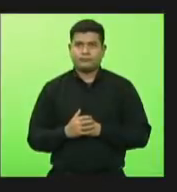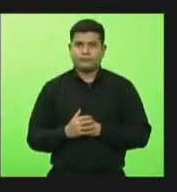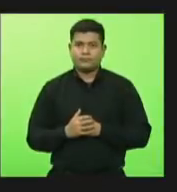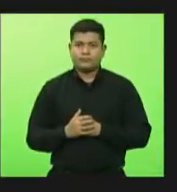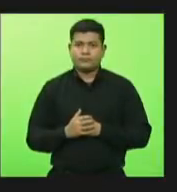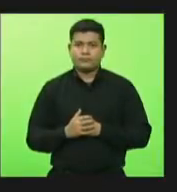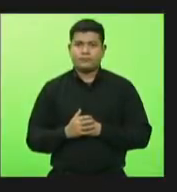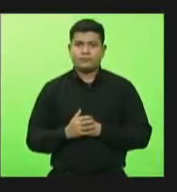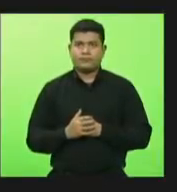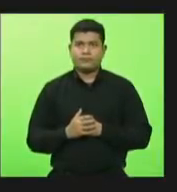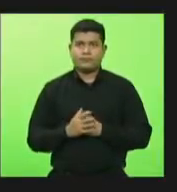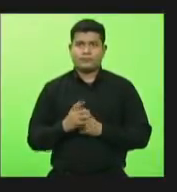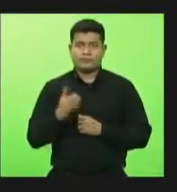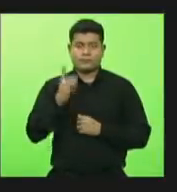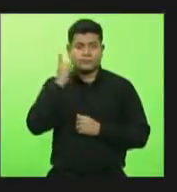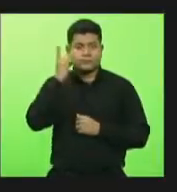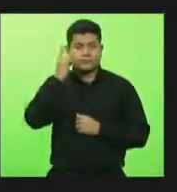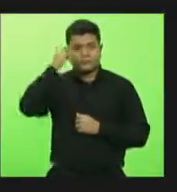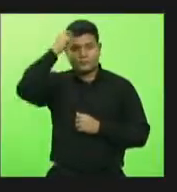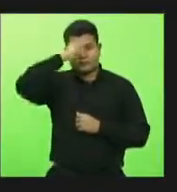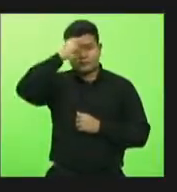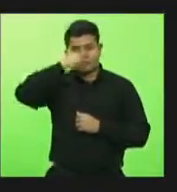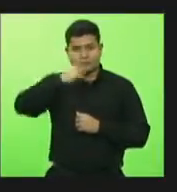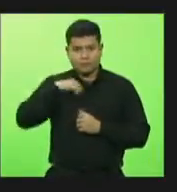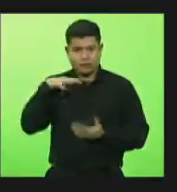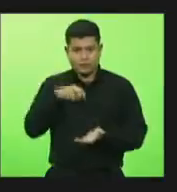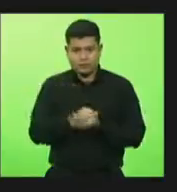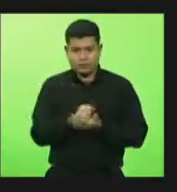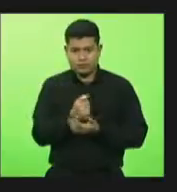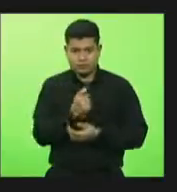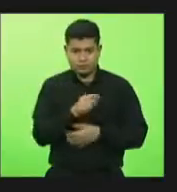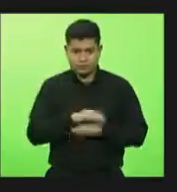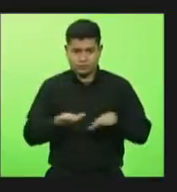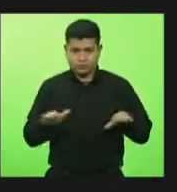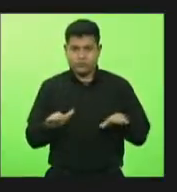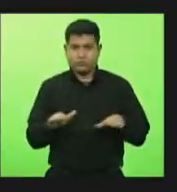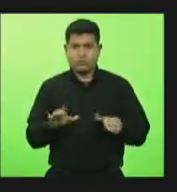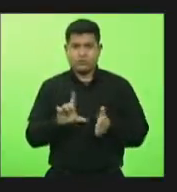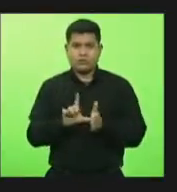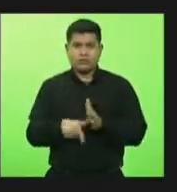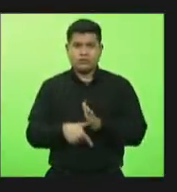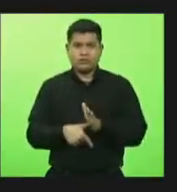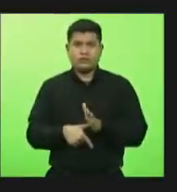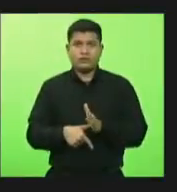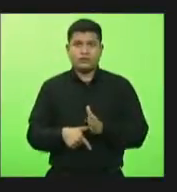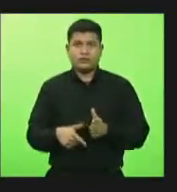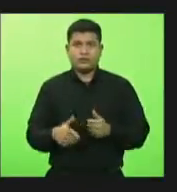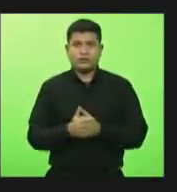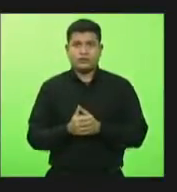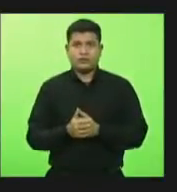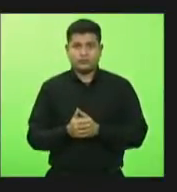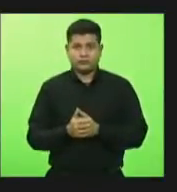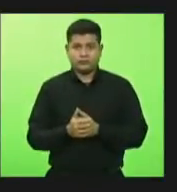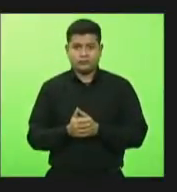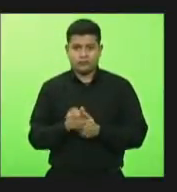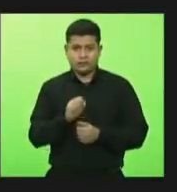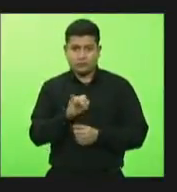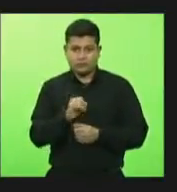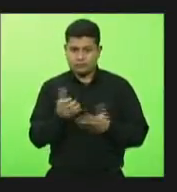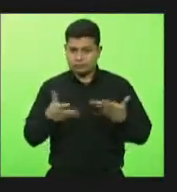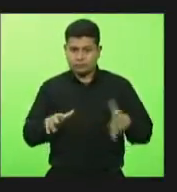Deputado Maurício, nós temos só a vossa excelência inscrito. Na sequência, nós estaremos encerrando a sessão.